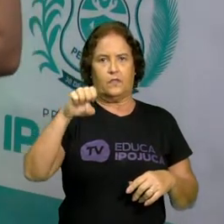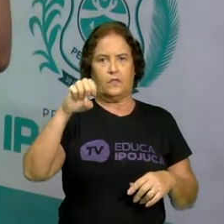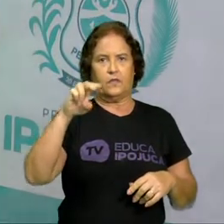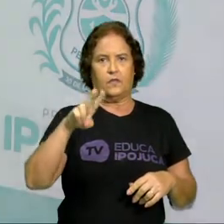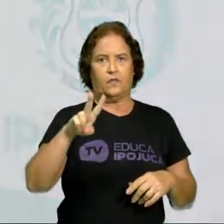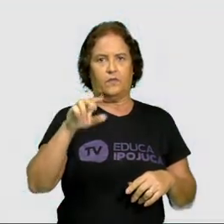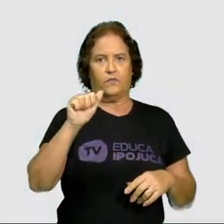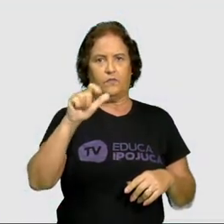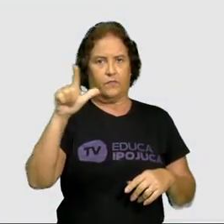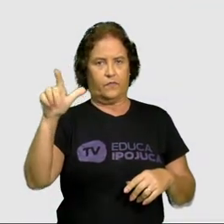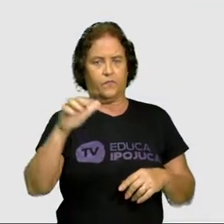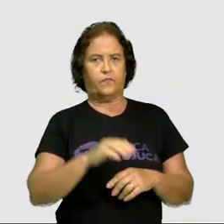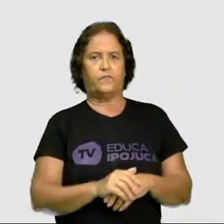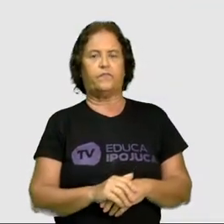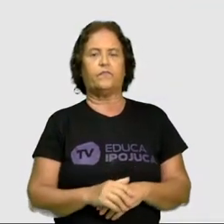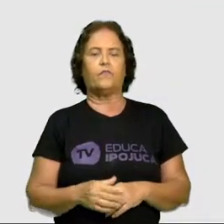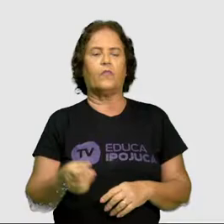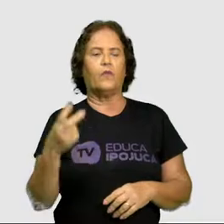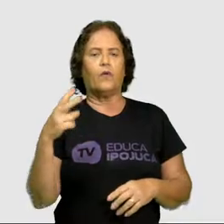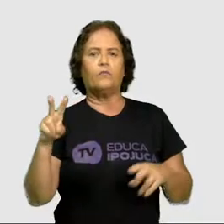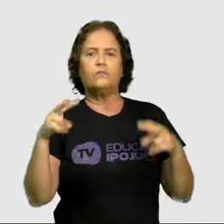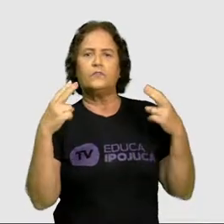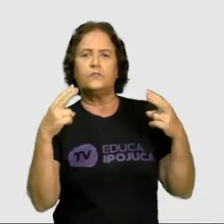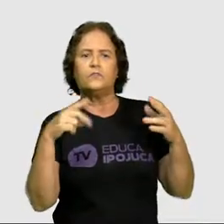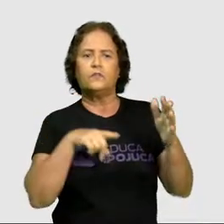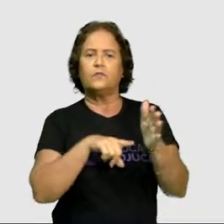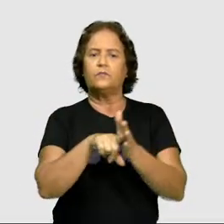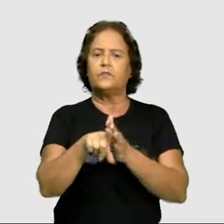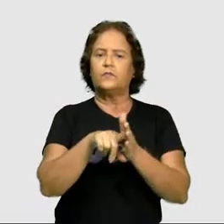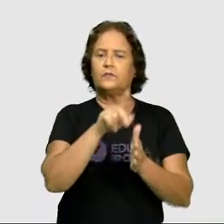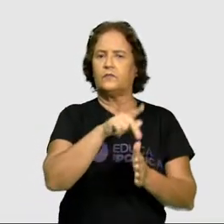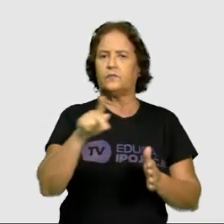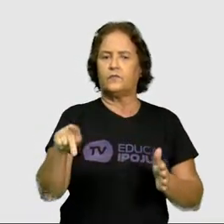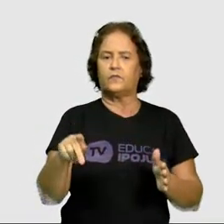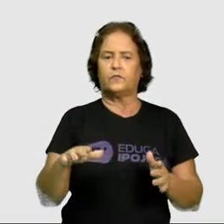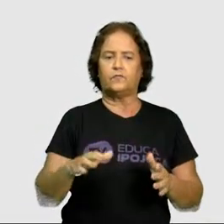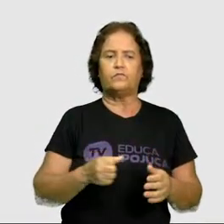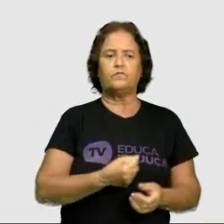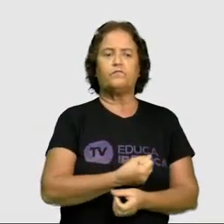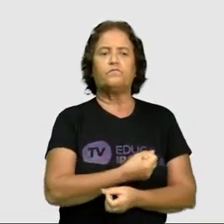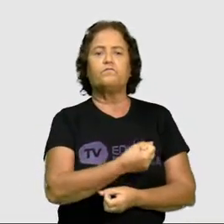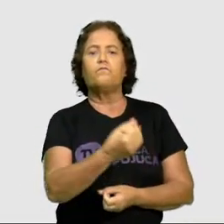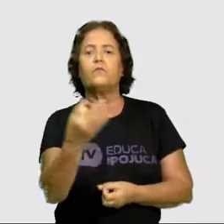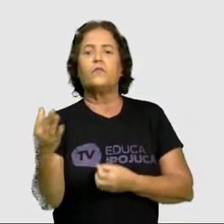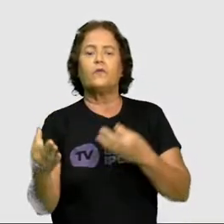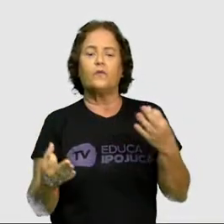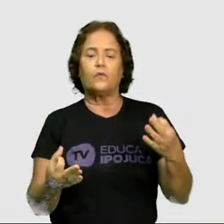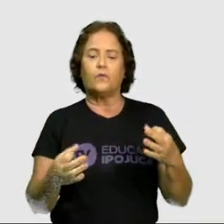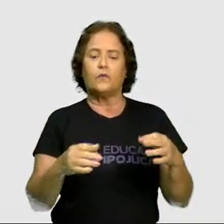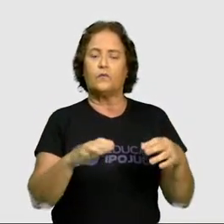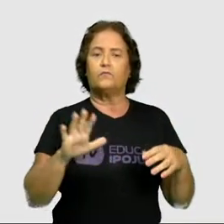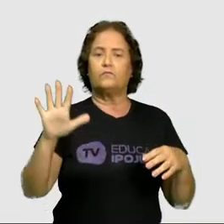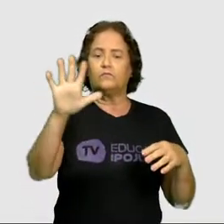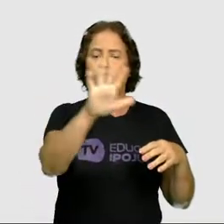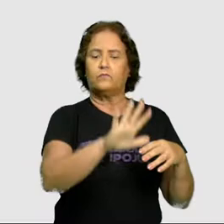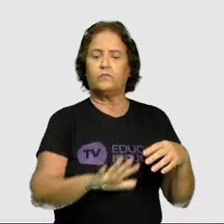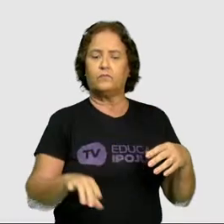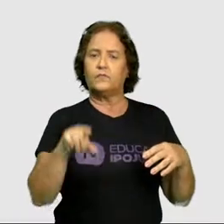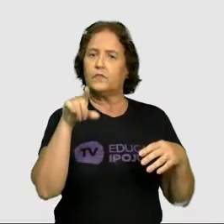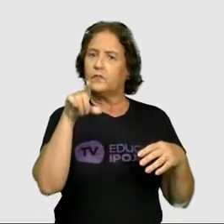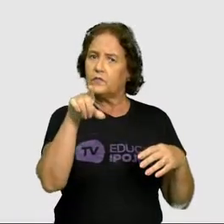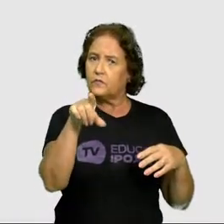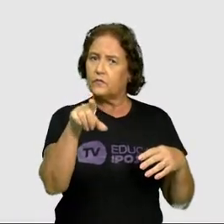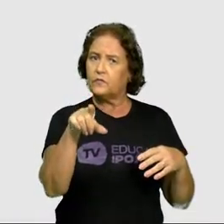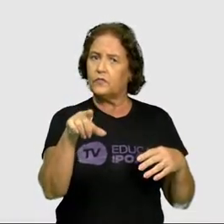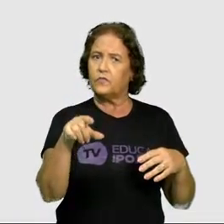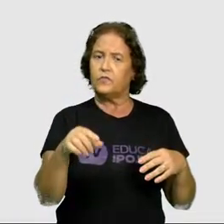Observe a pergunta da professora. Quais espaços você frequenta na sua cidade? Quais são os espaços